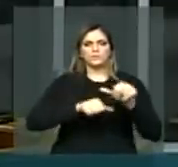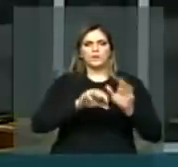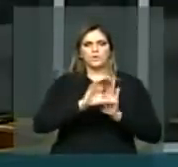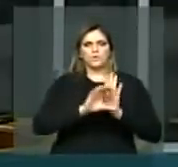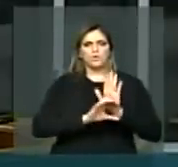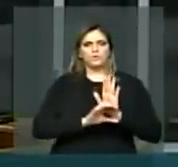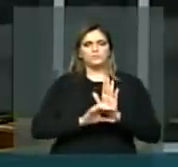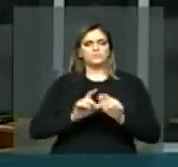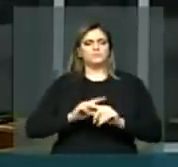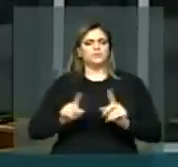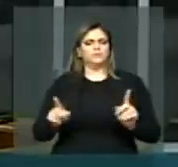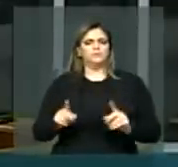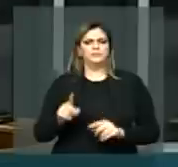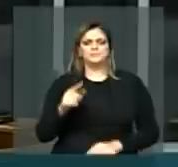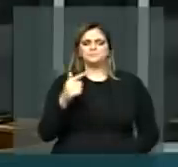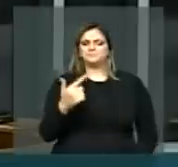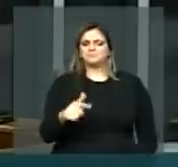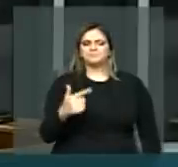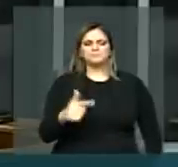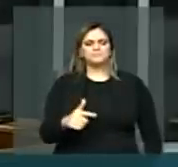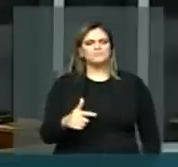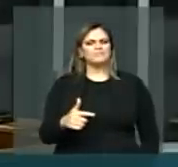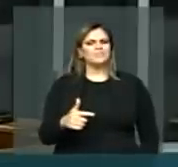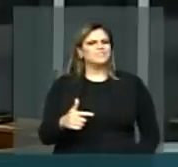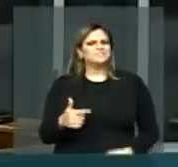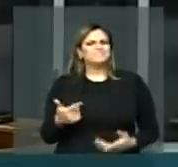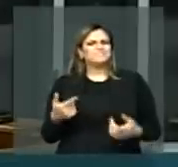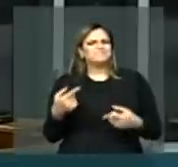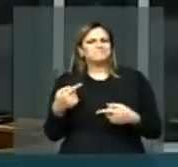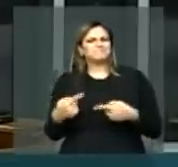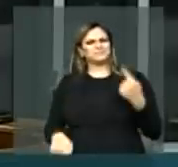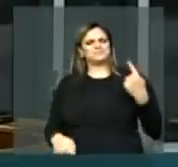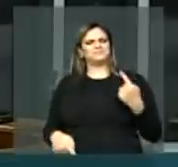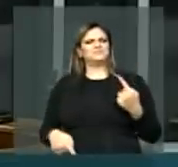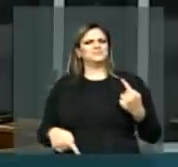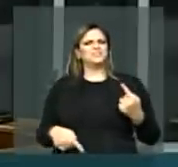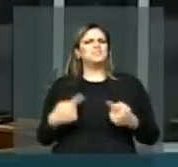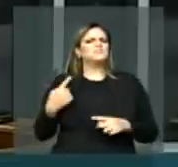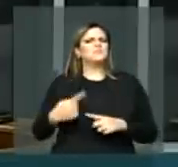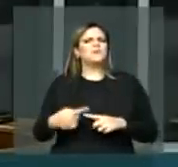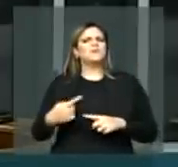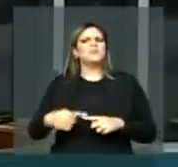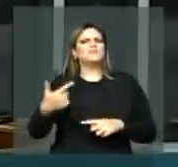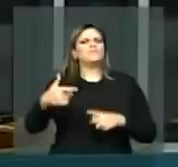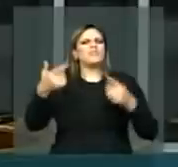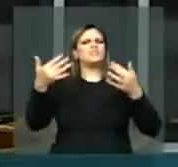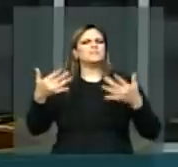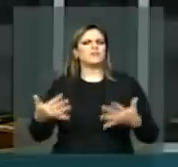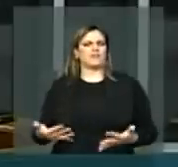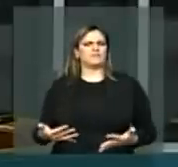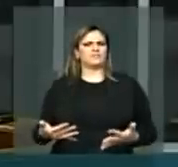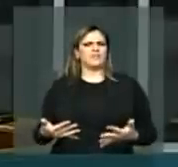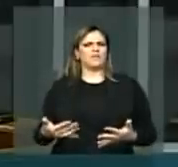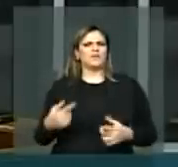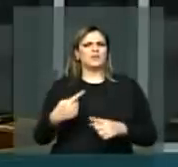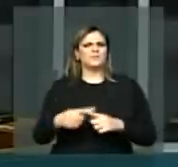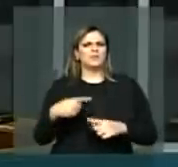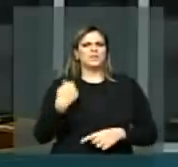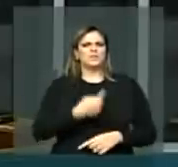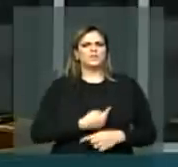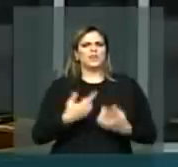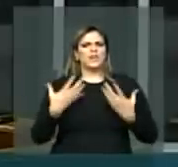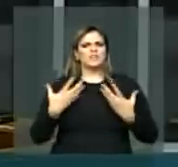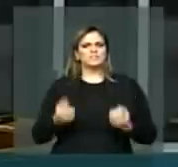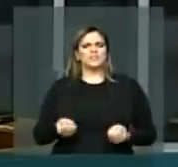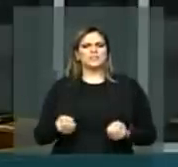absolutamente nenhuma justificativa para que nós abramos as portas da